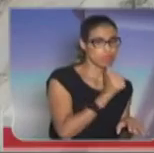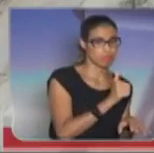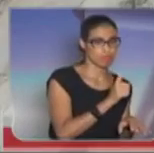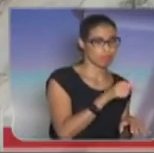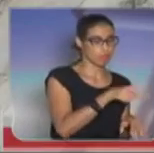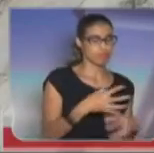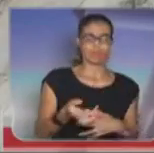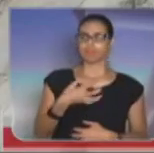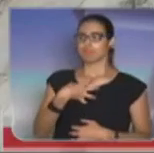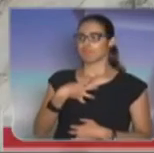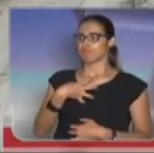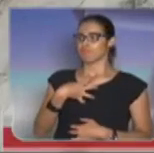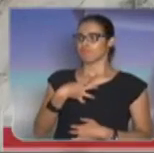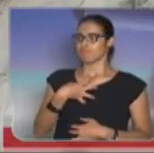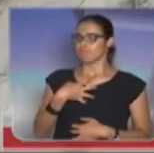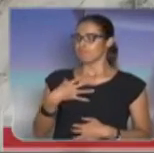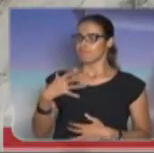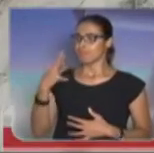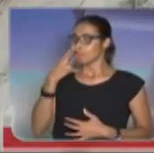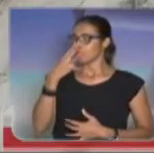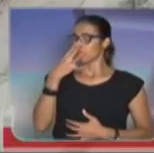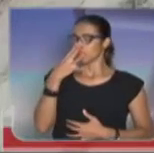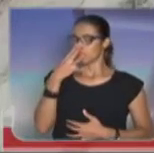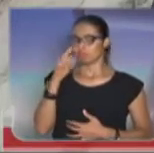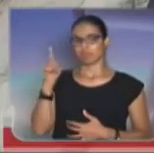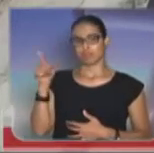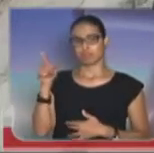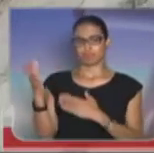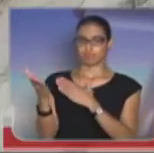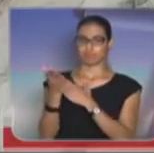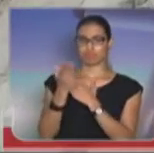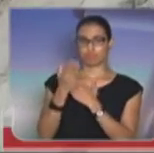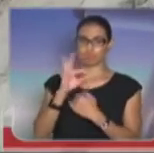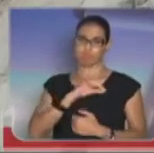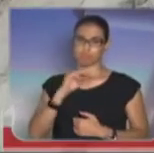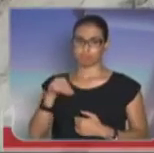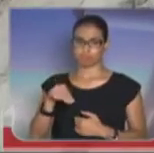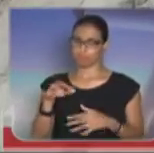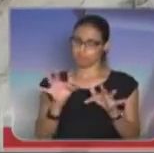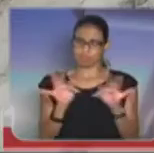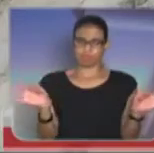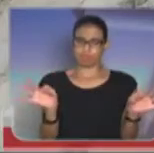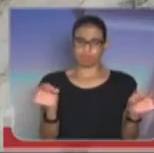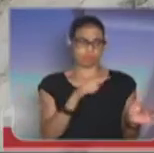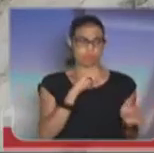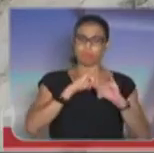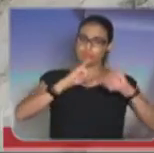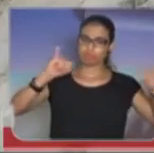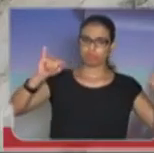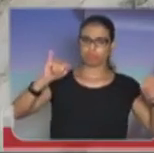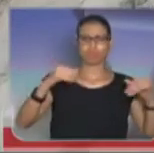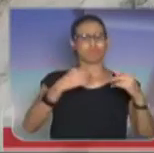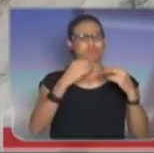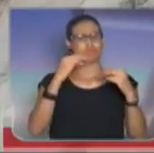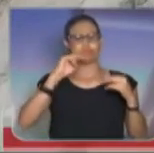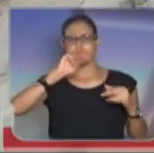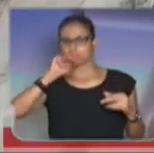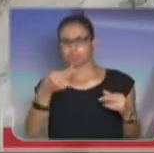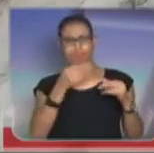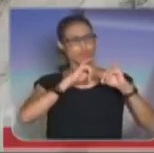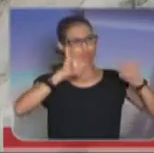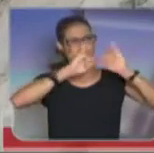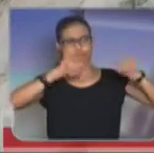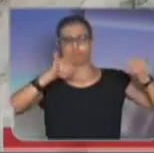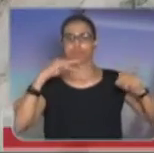sentisse totalmente encantada pela ação da Polícia. Isso é uma ocorrência simples. Milhares de ocorrências acontecem diariamente,